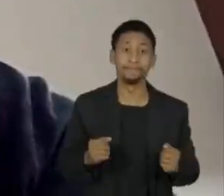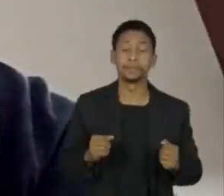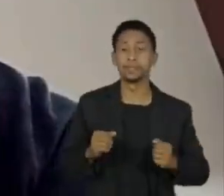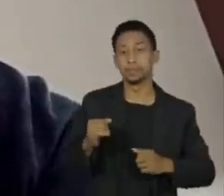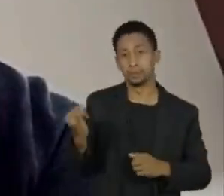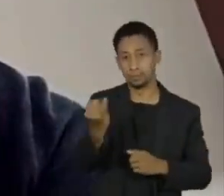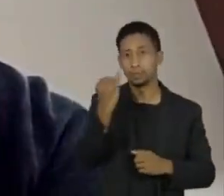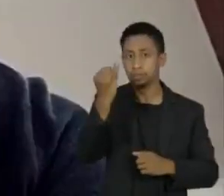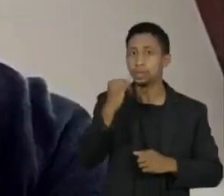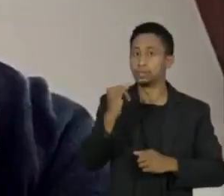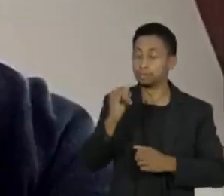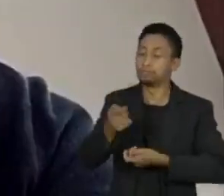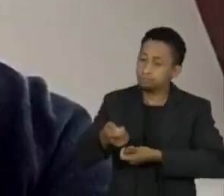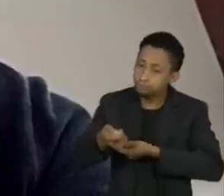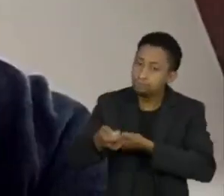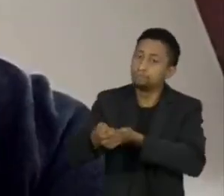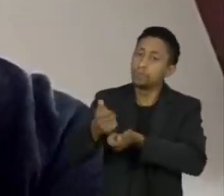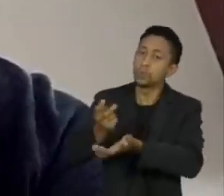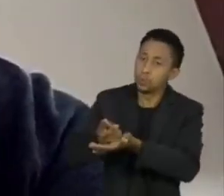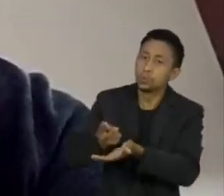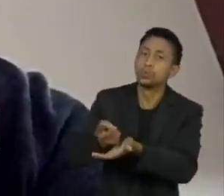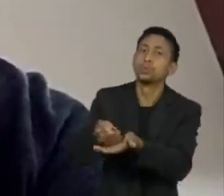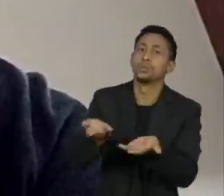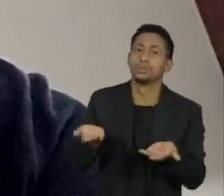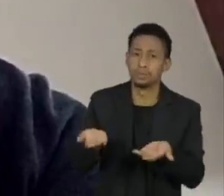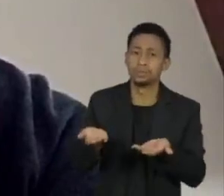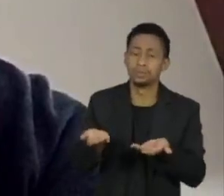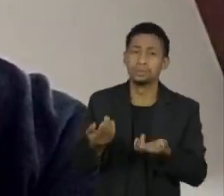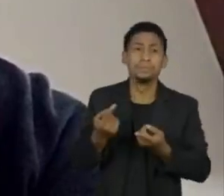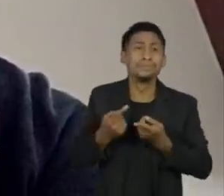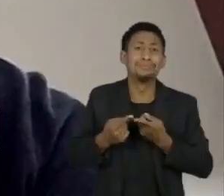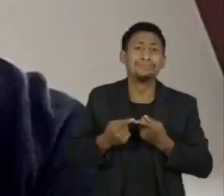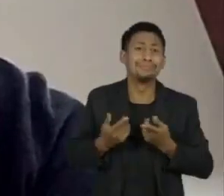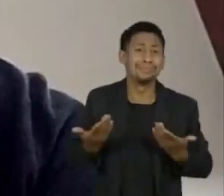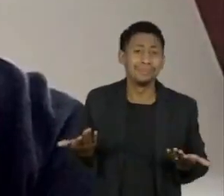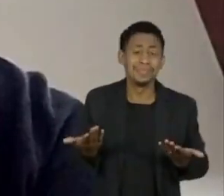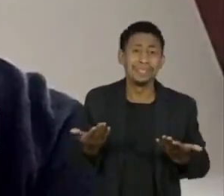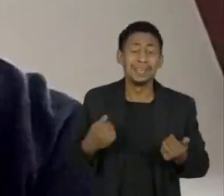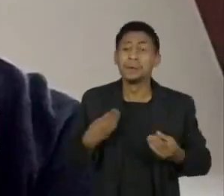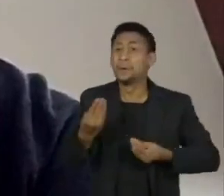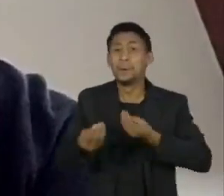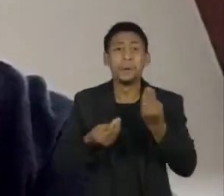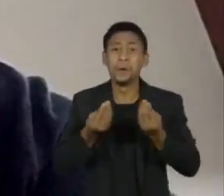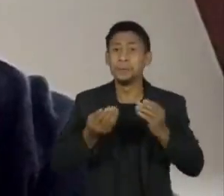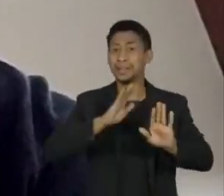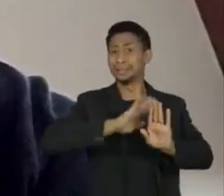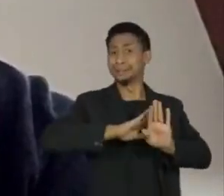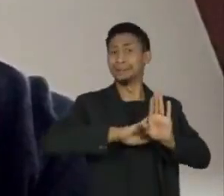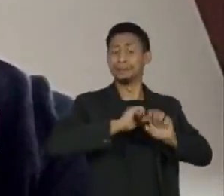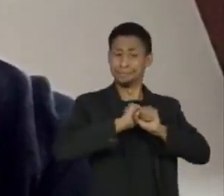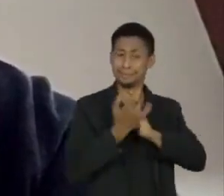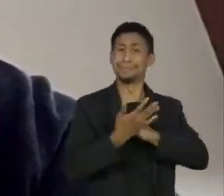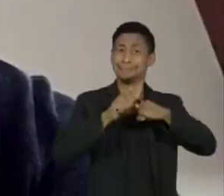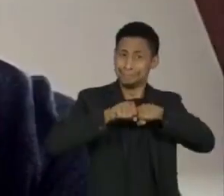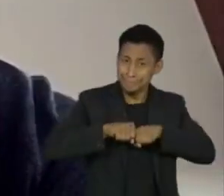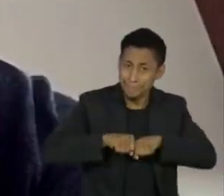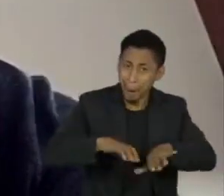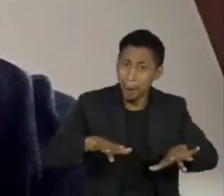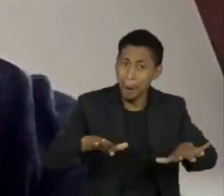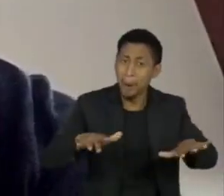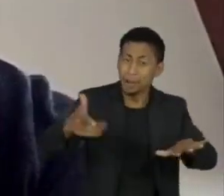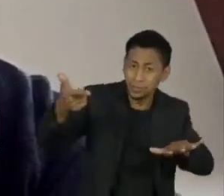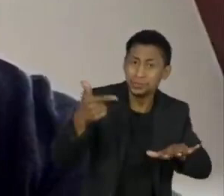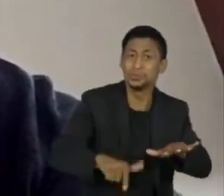continue o programa, na minha maneira de ver, sobretudo porque existe o fantasma de acontecer de novo o que aconteceu.